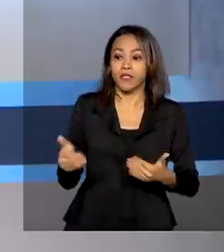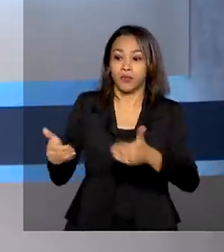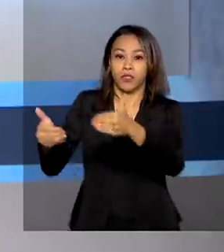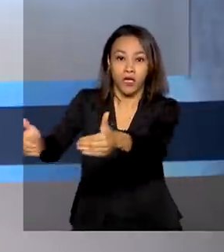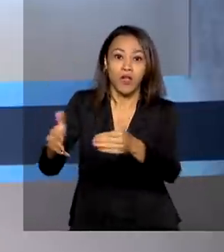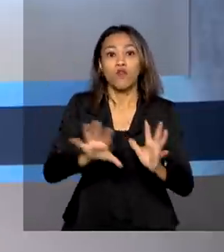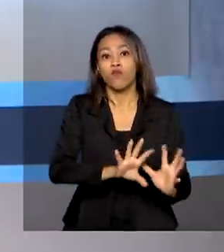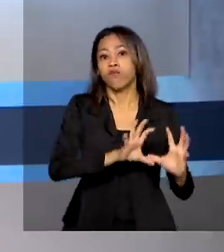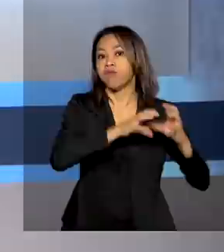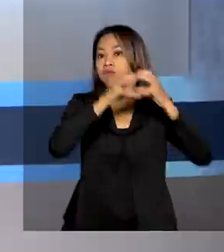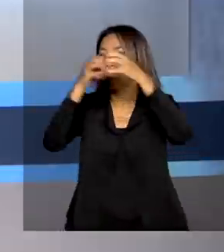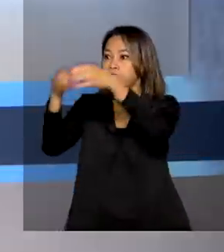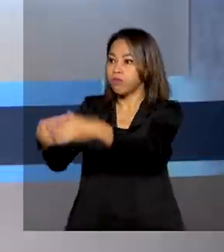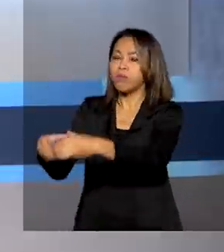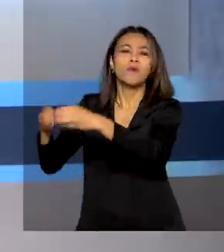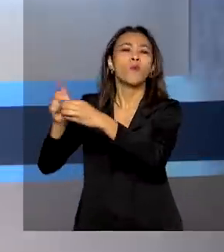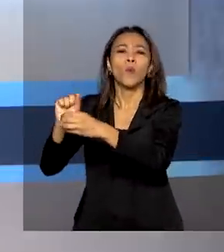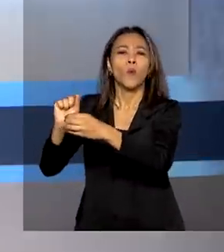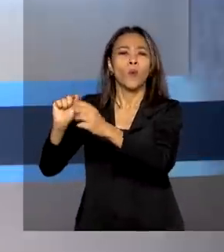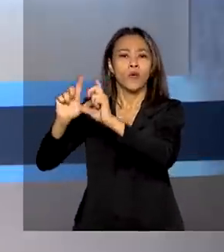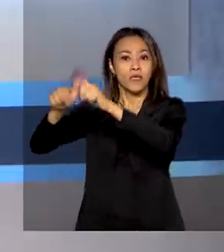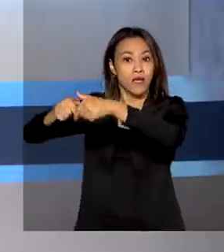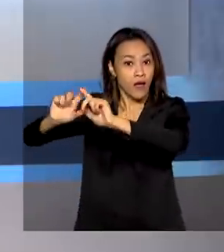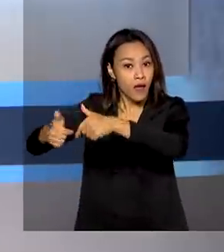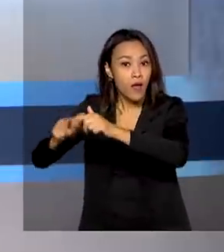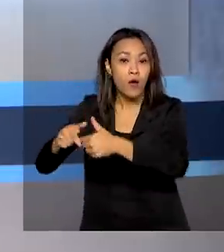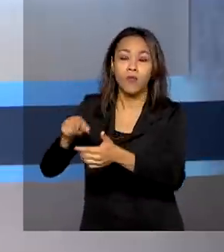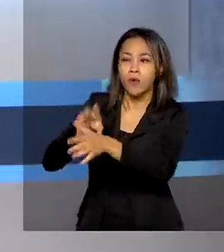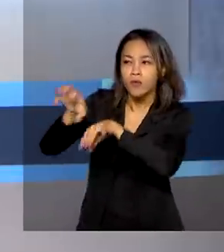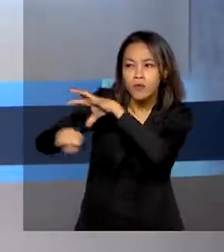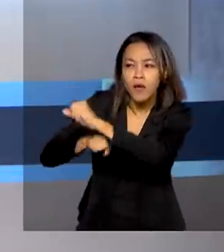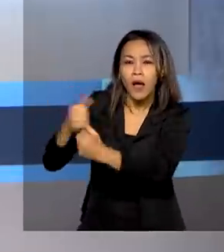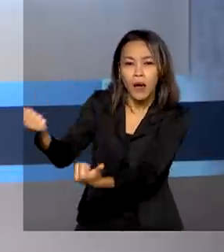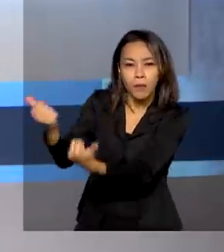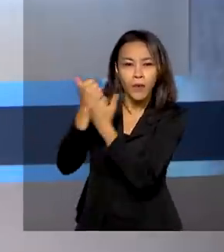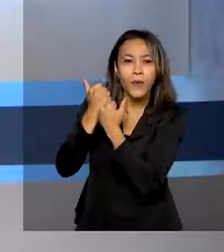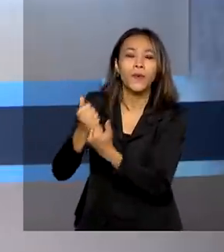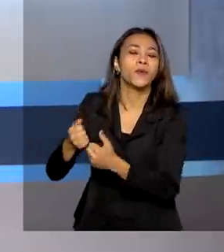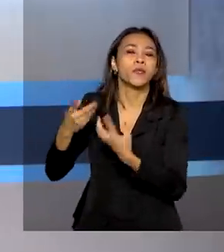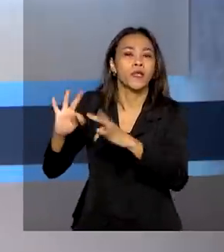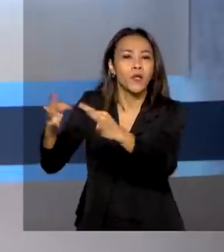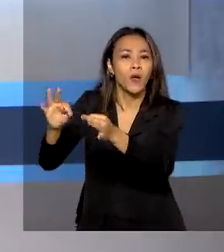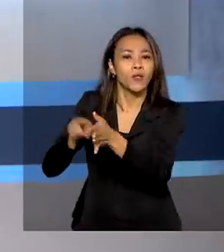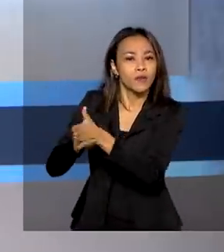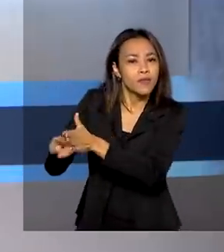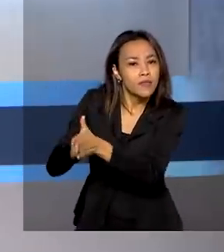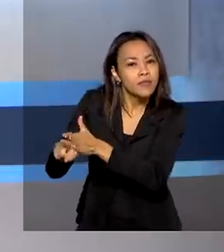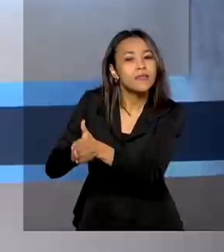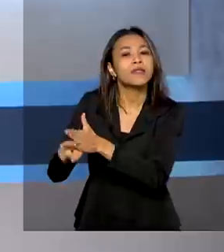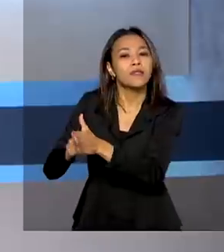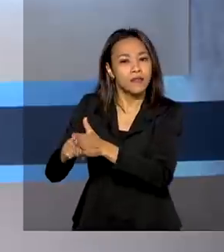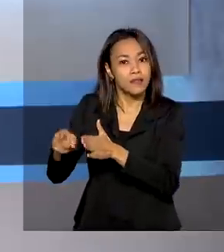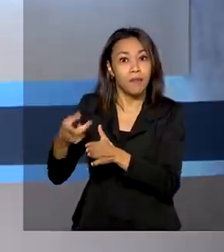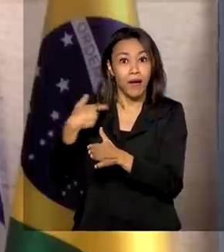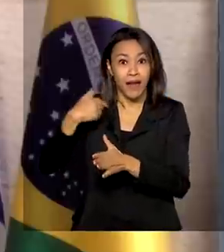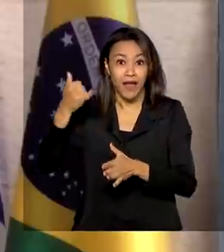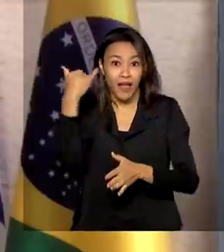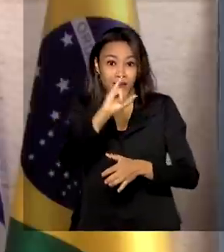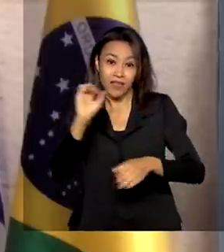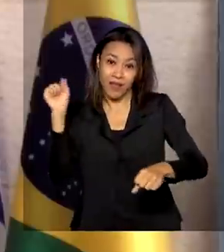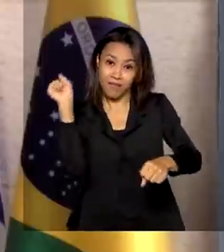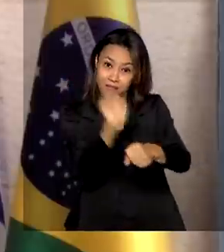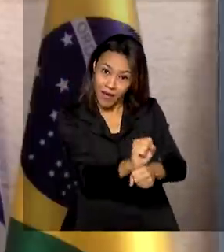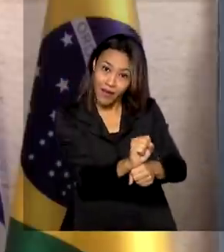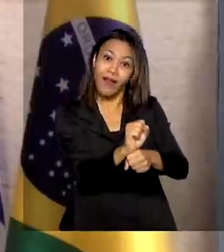Israel para buscar acordos de cooperação científica e tecnológica para conter a pandemia. A delegação